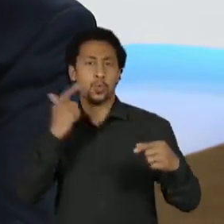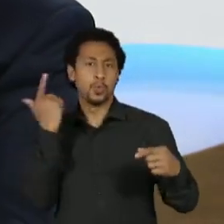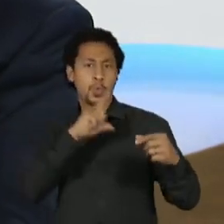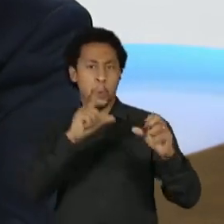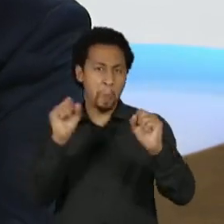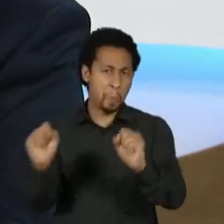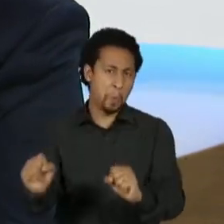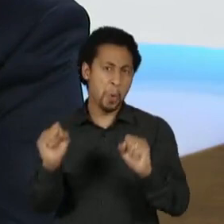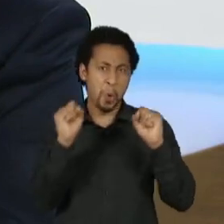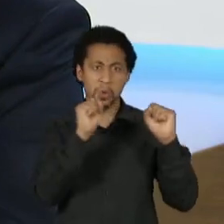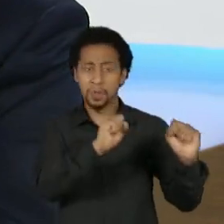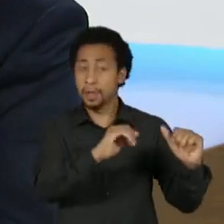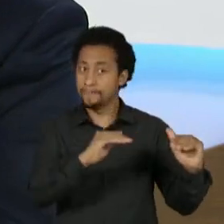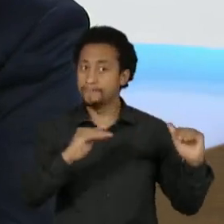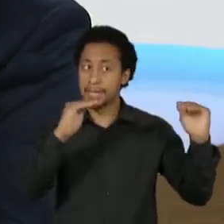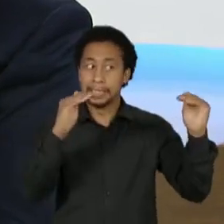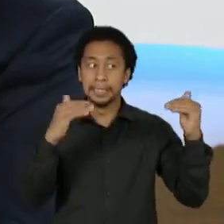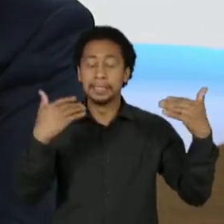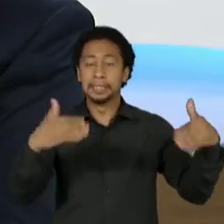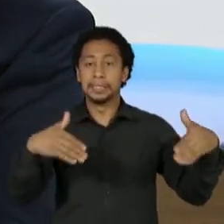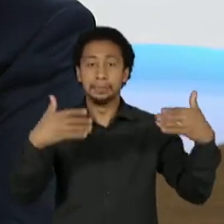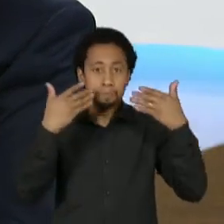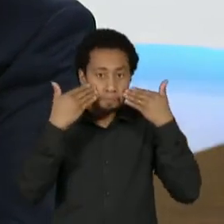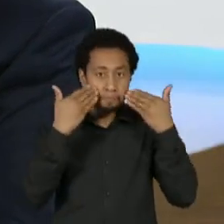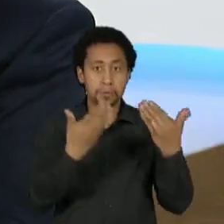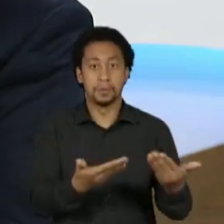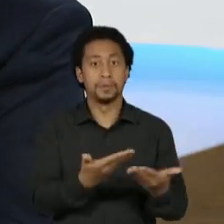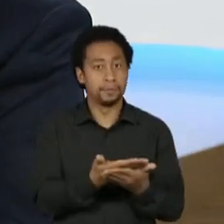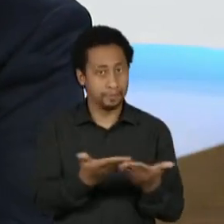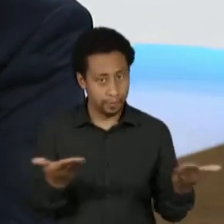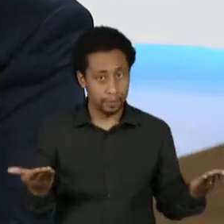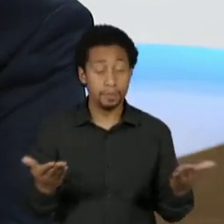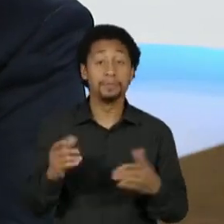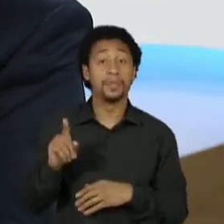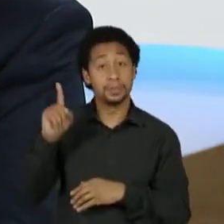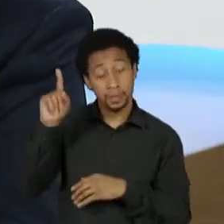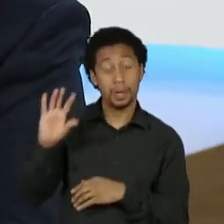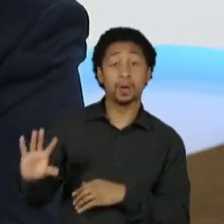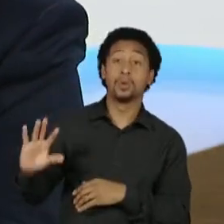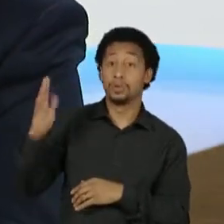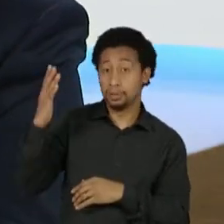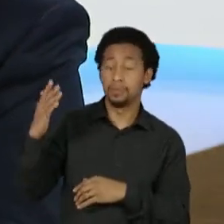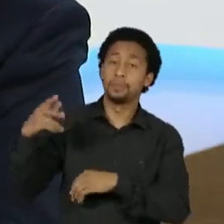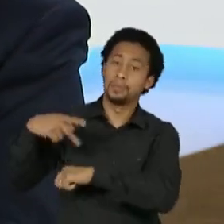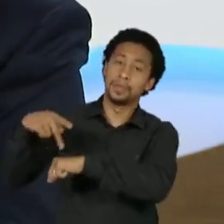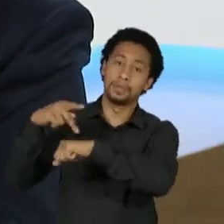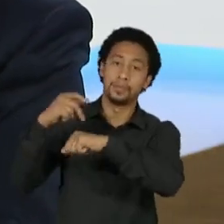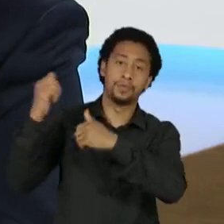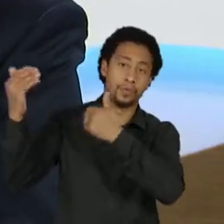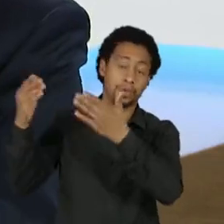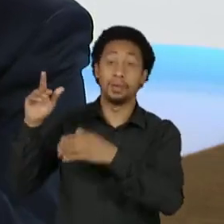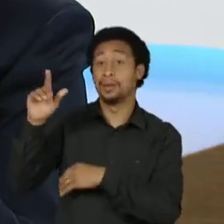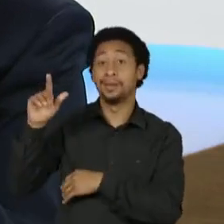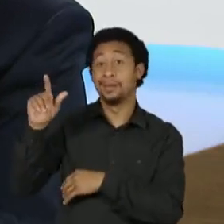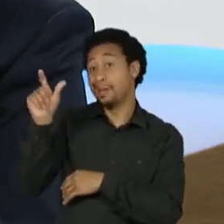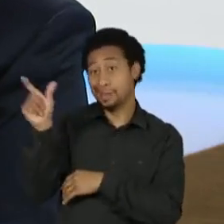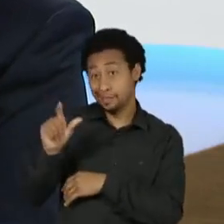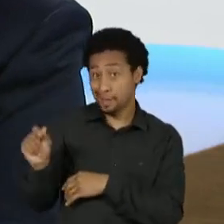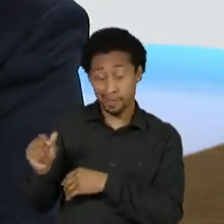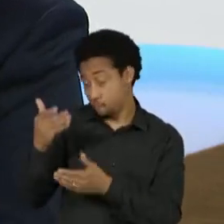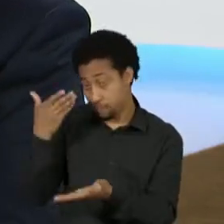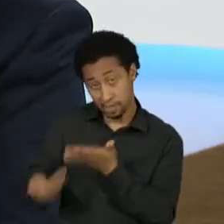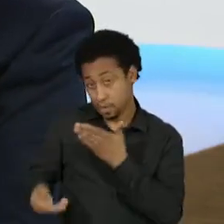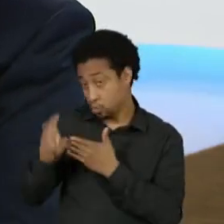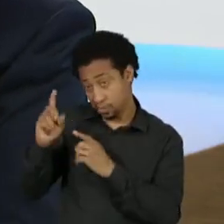o Podemos e os cidadãos encolheram. O Cinco Estrelas não faz parte mais do governo da Itália e perdeu Turim,